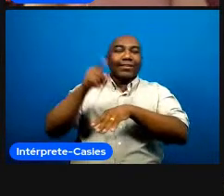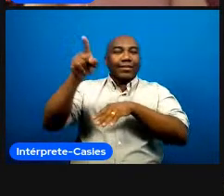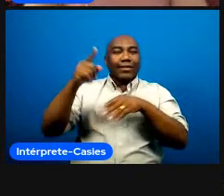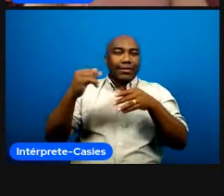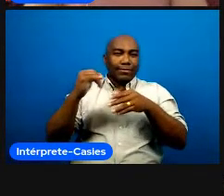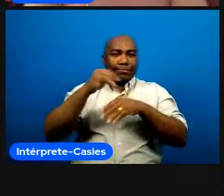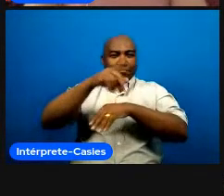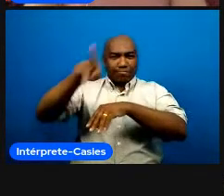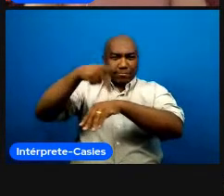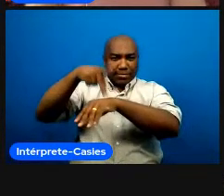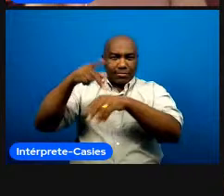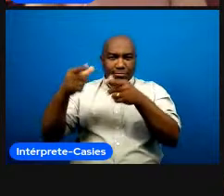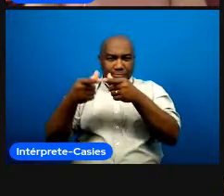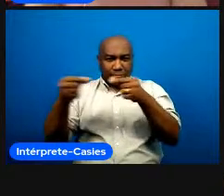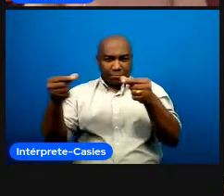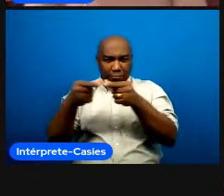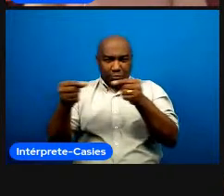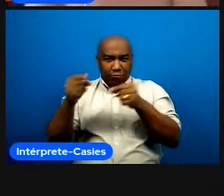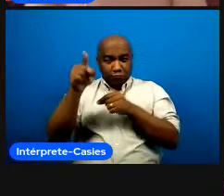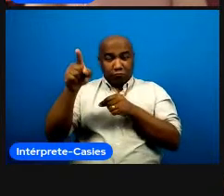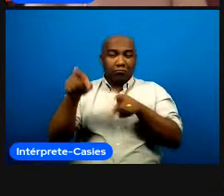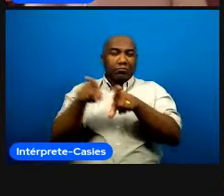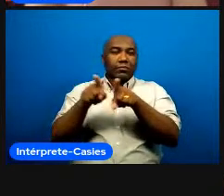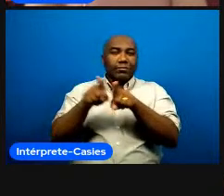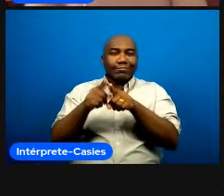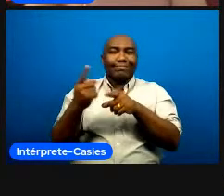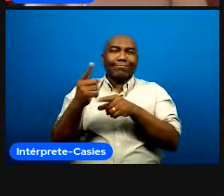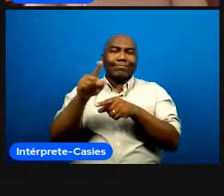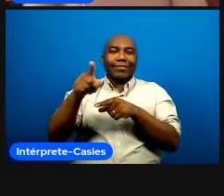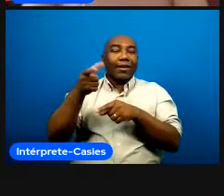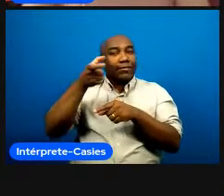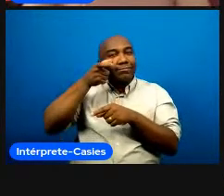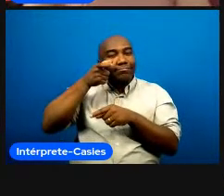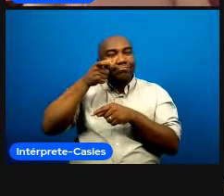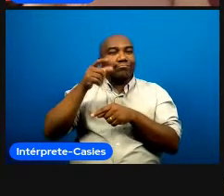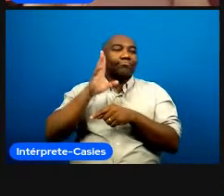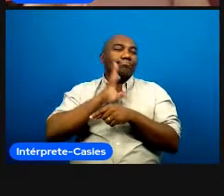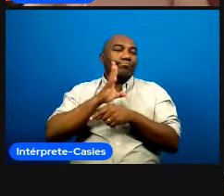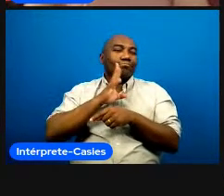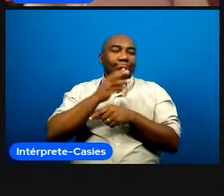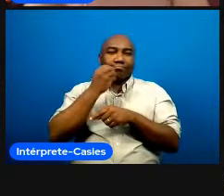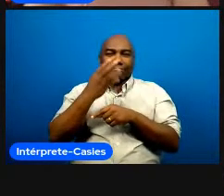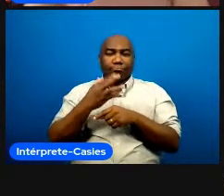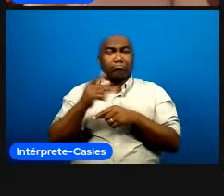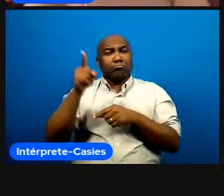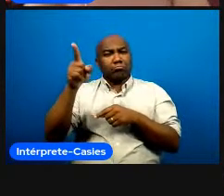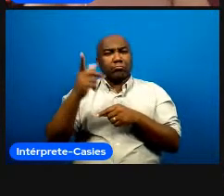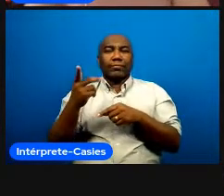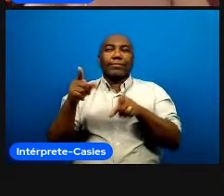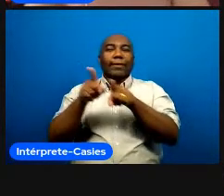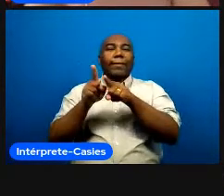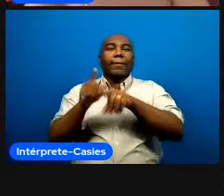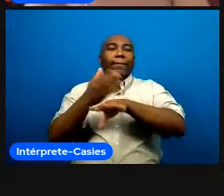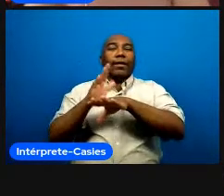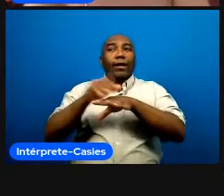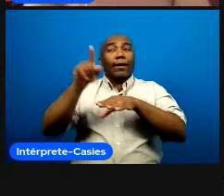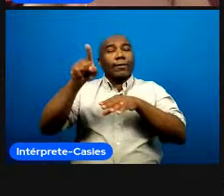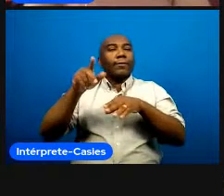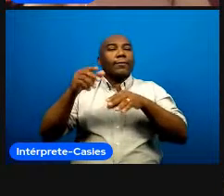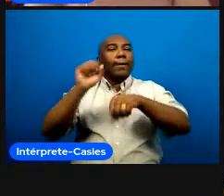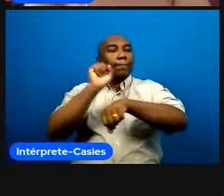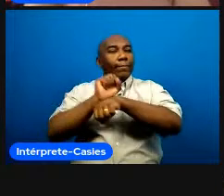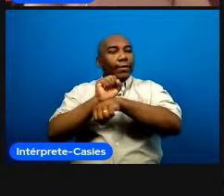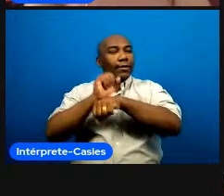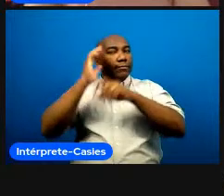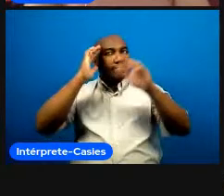muito interessante foi muito bacana poder viver isso e a gente tinha muitos momentos de reflexão e